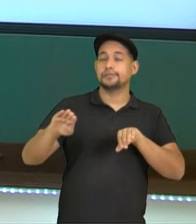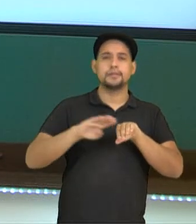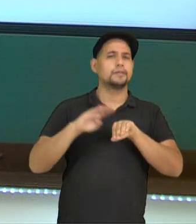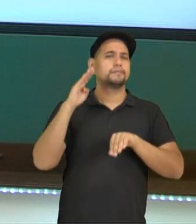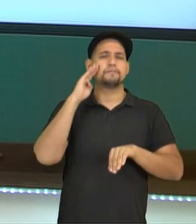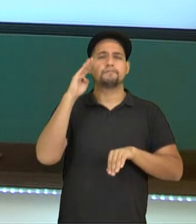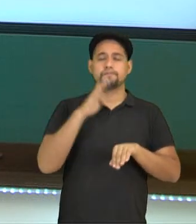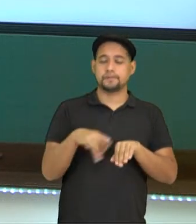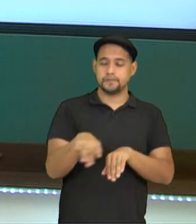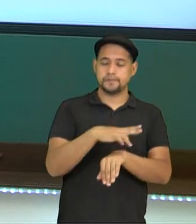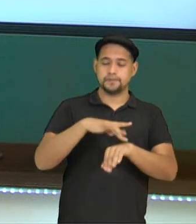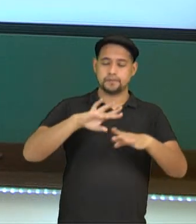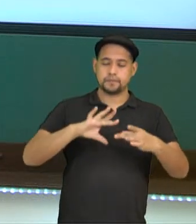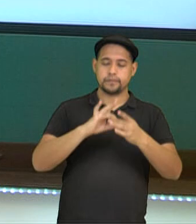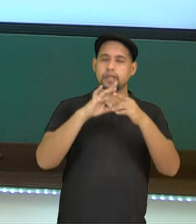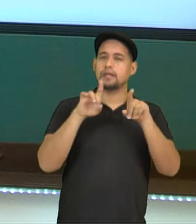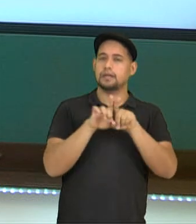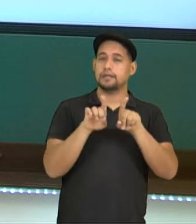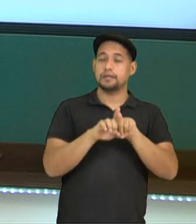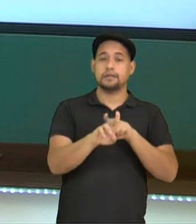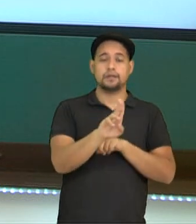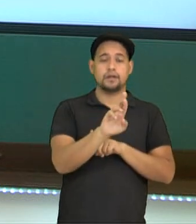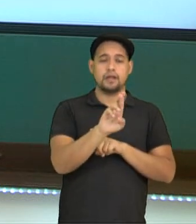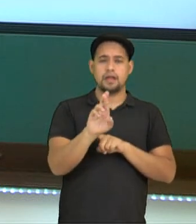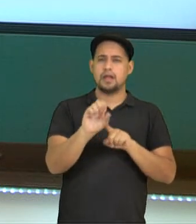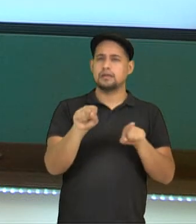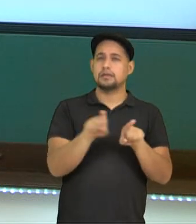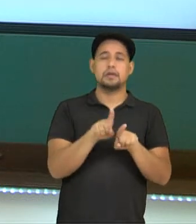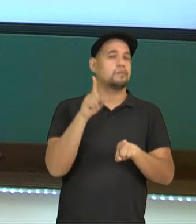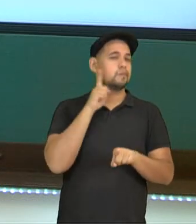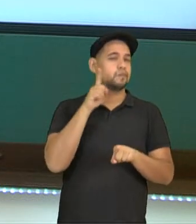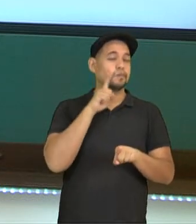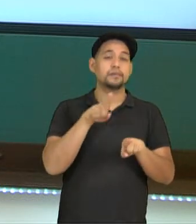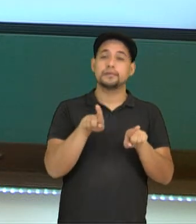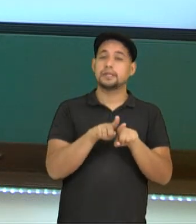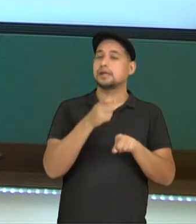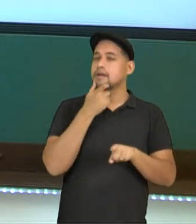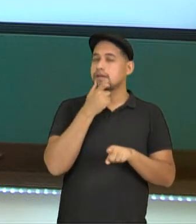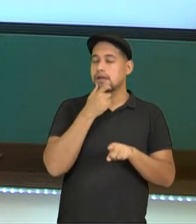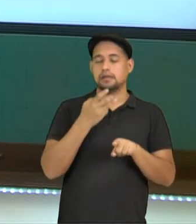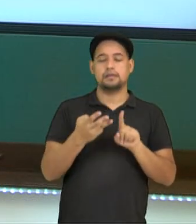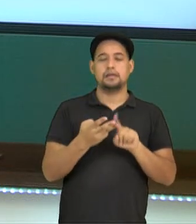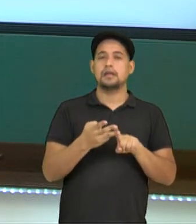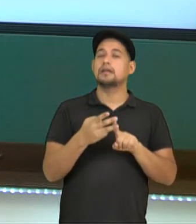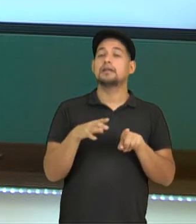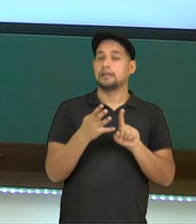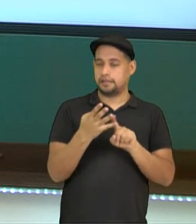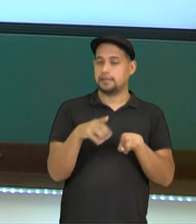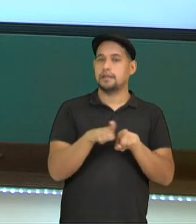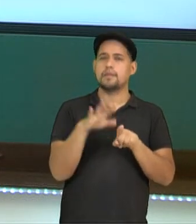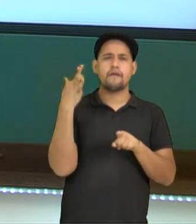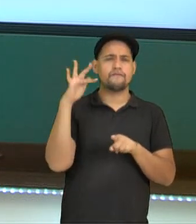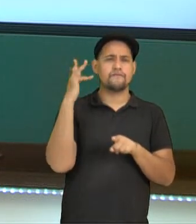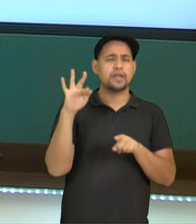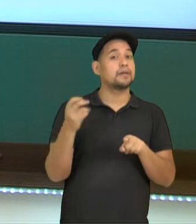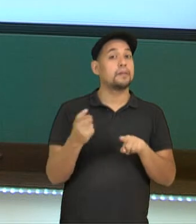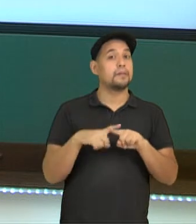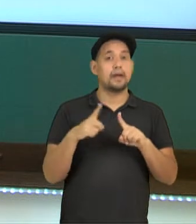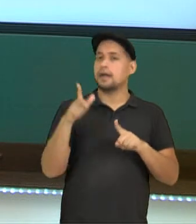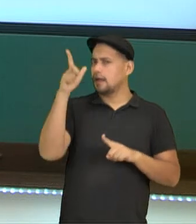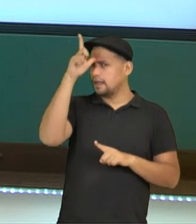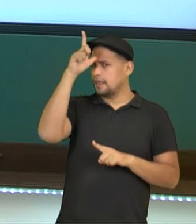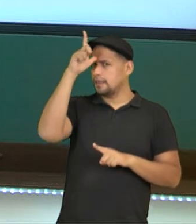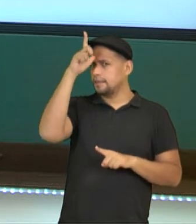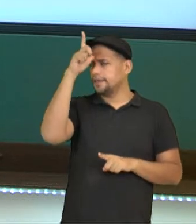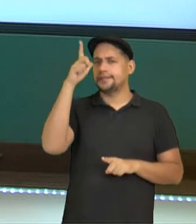principais países aliados, União Soviética, Estados Unidos, a Grã-Bretanha e a França. Ou seja, a Alemanha